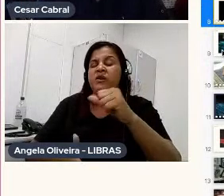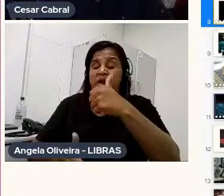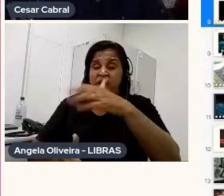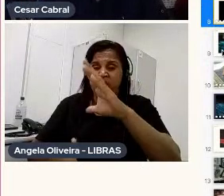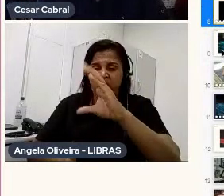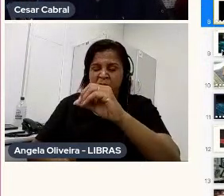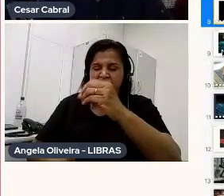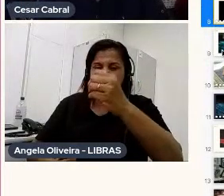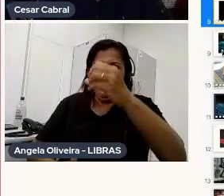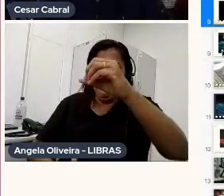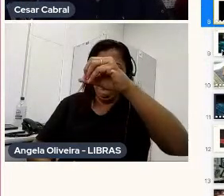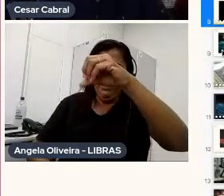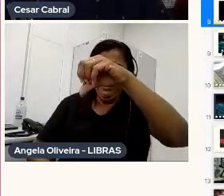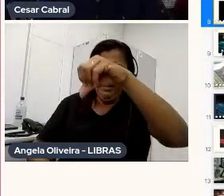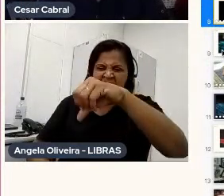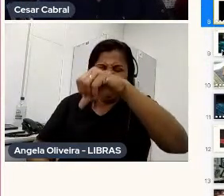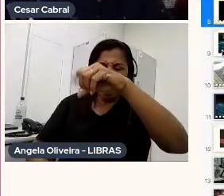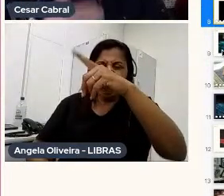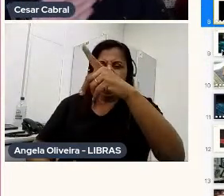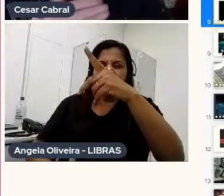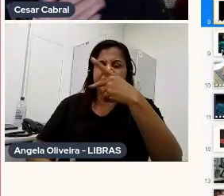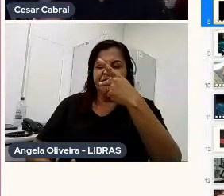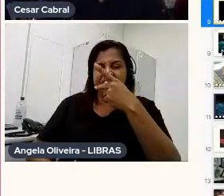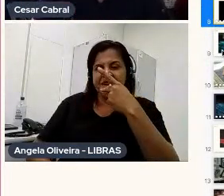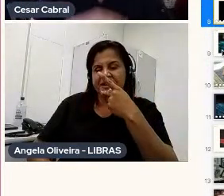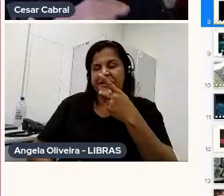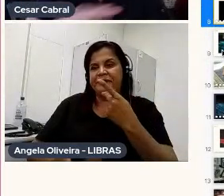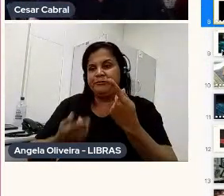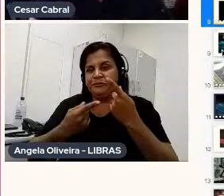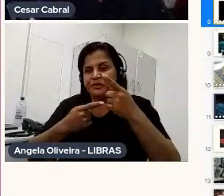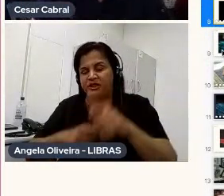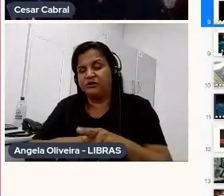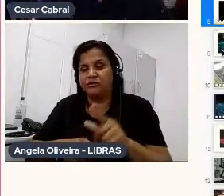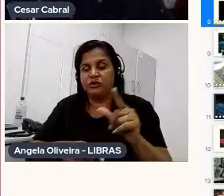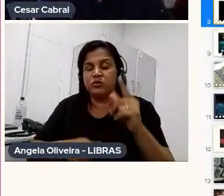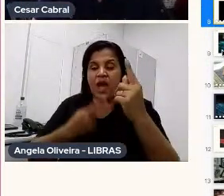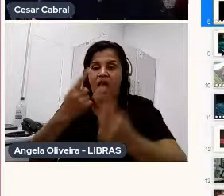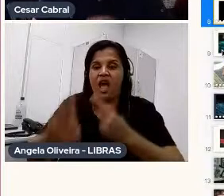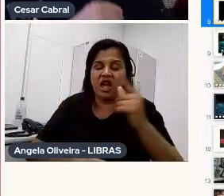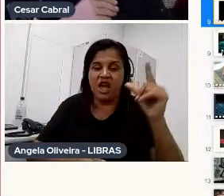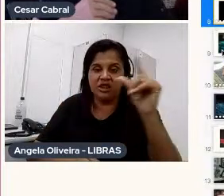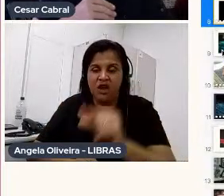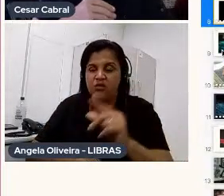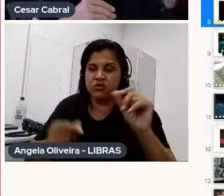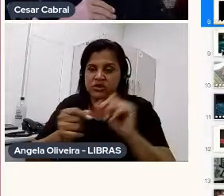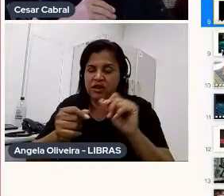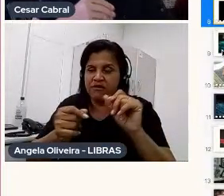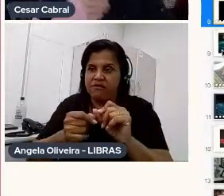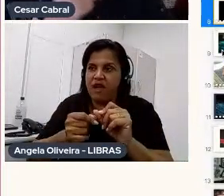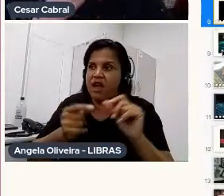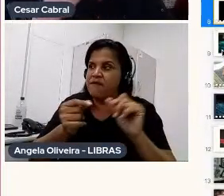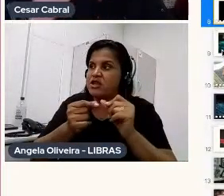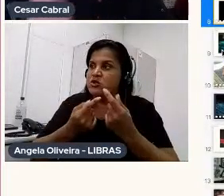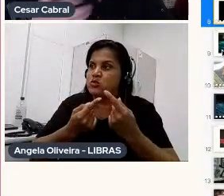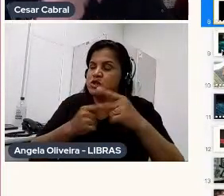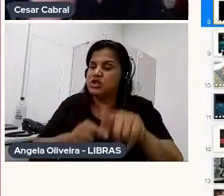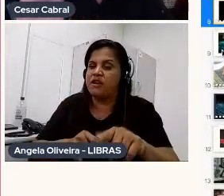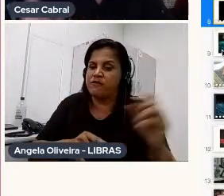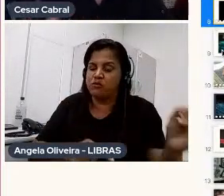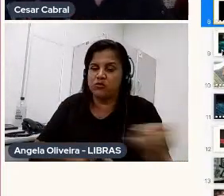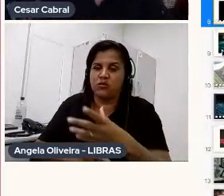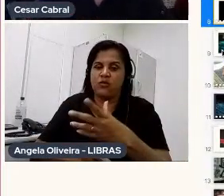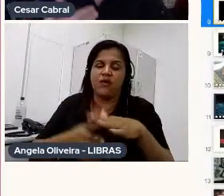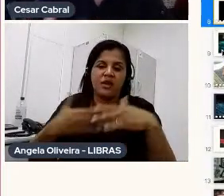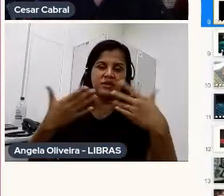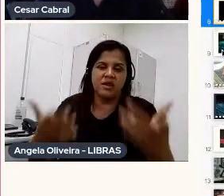eu falei, eu me coloquei um desafio, a cada curta que eu faço, eu me proponho um desafio novo, e até, porque eu sempre